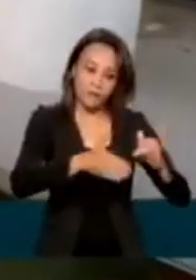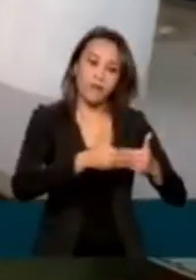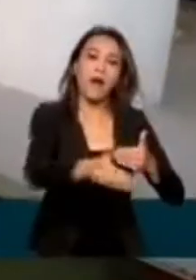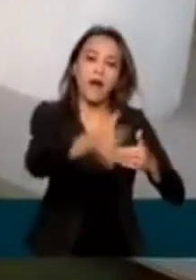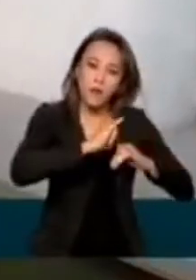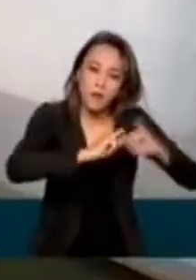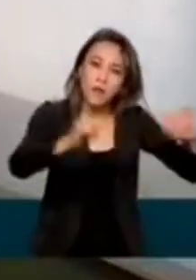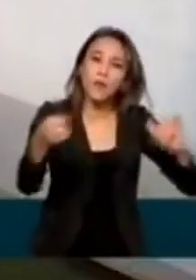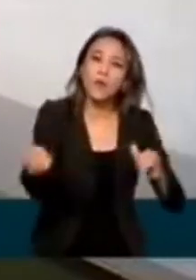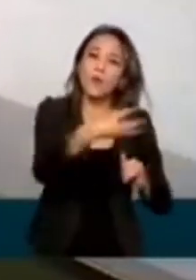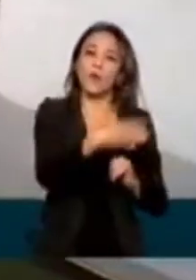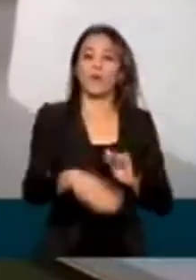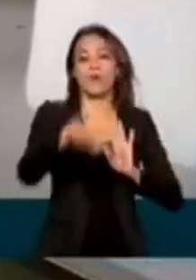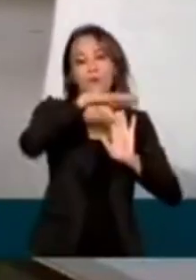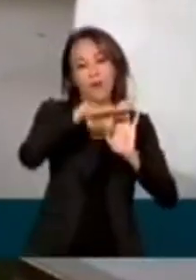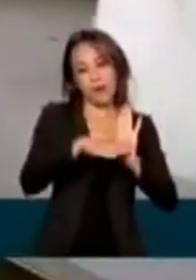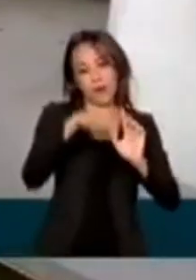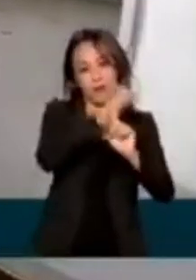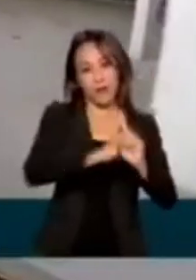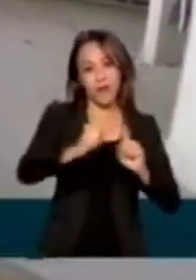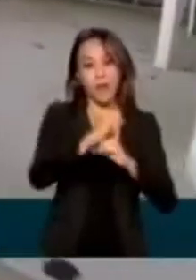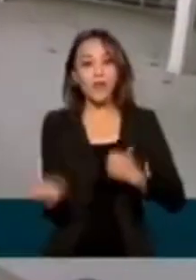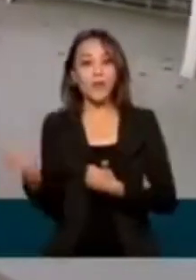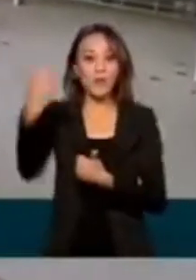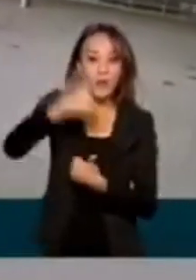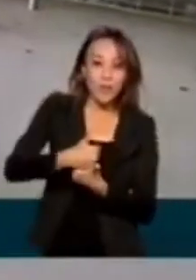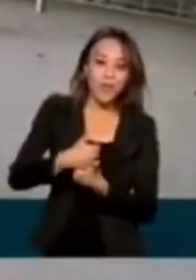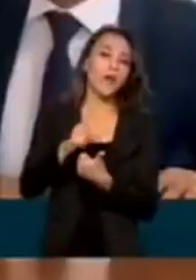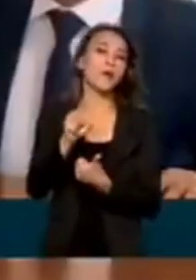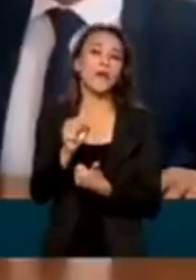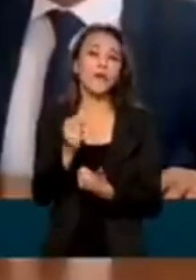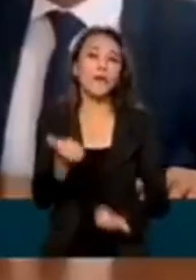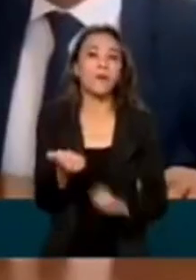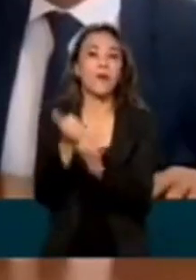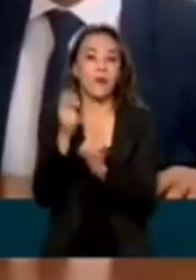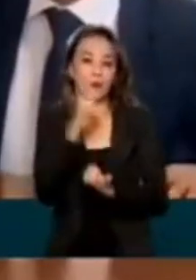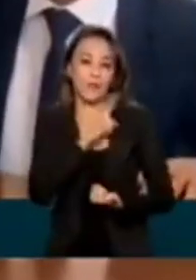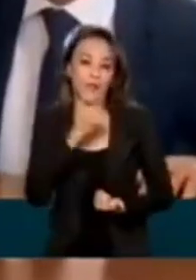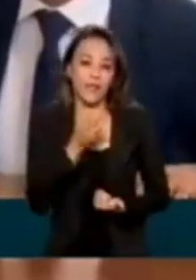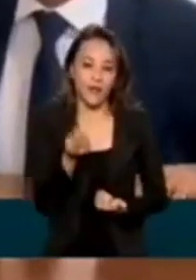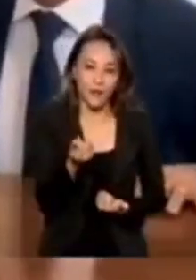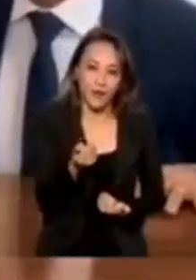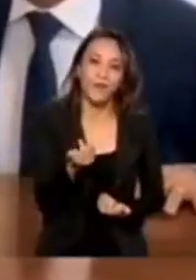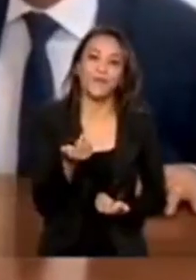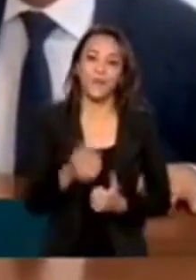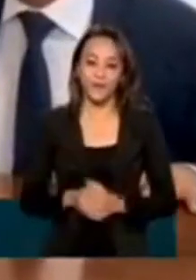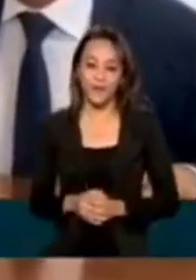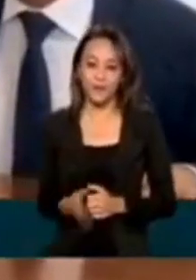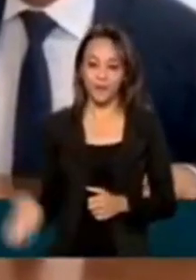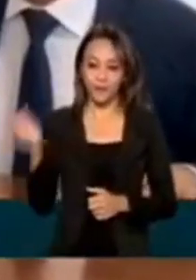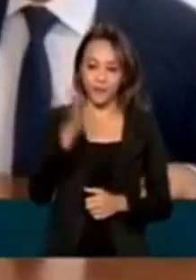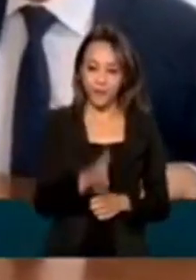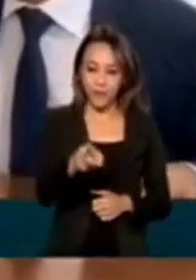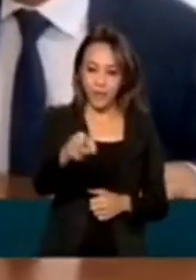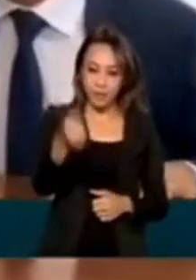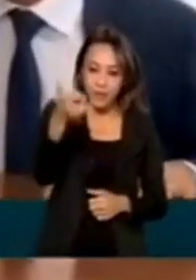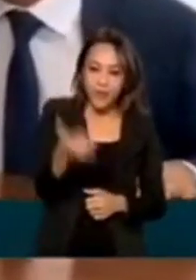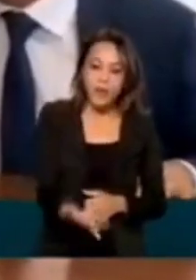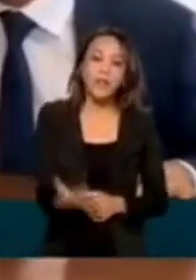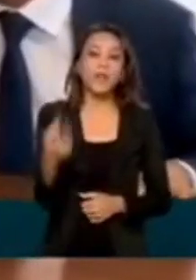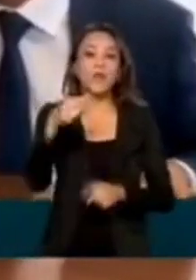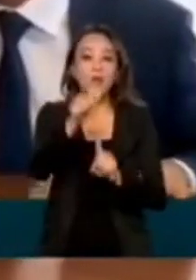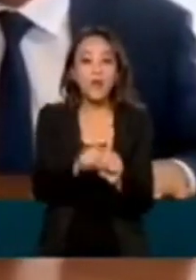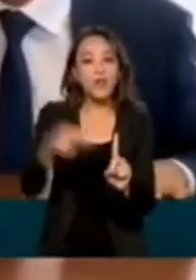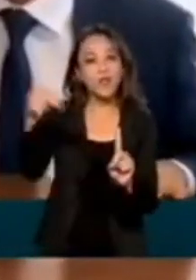de assistência de renda para substituir o auxílio emergencial. Em novembro, entraremos com o novo